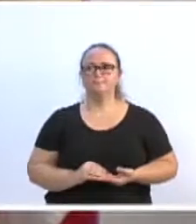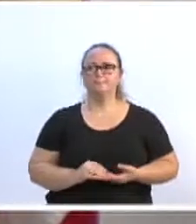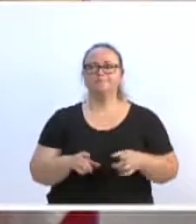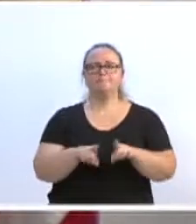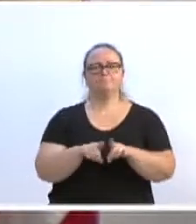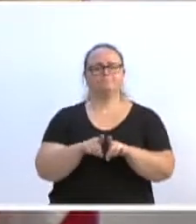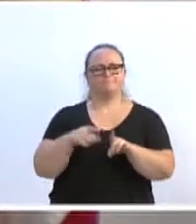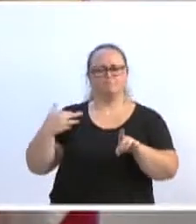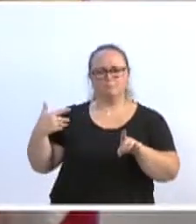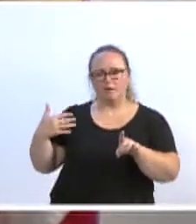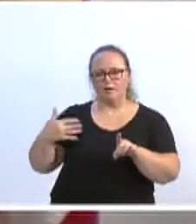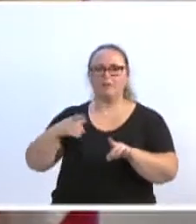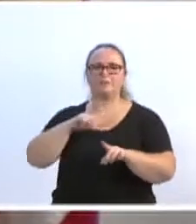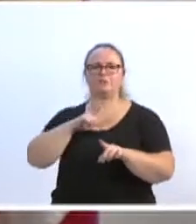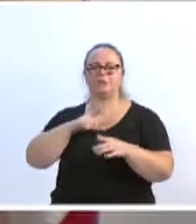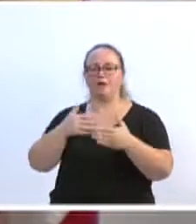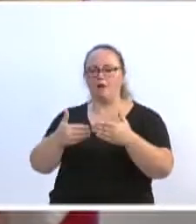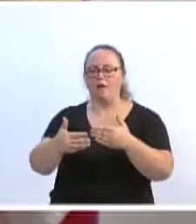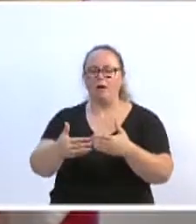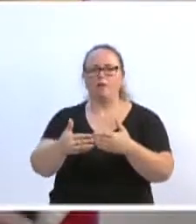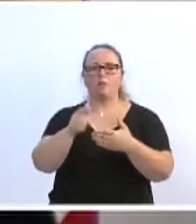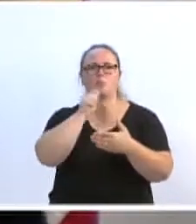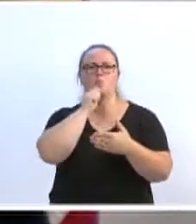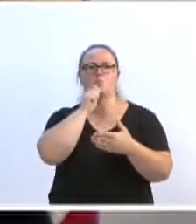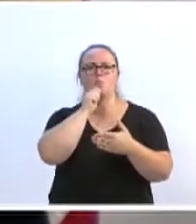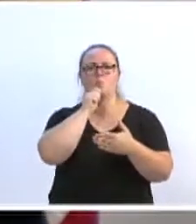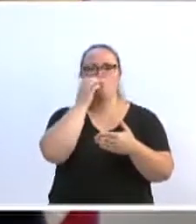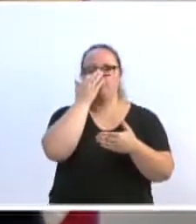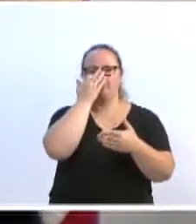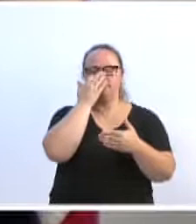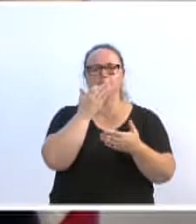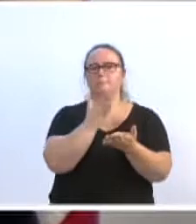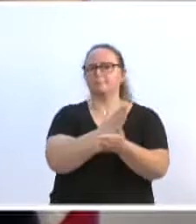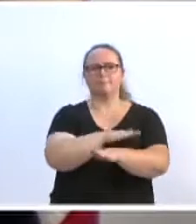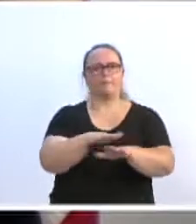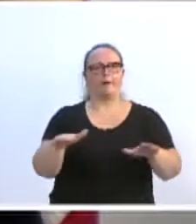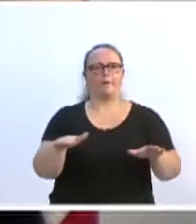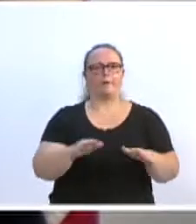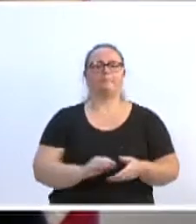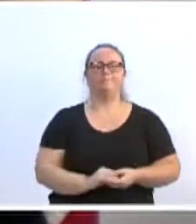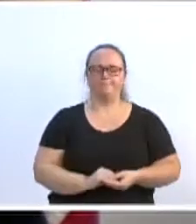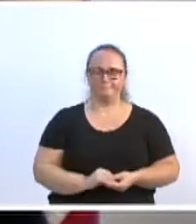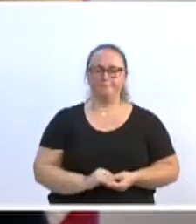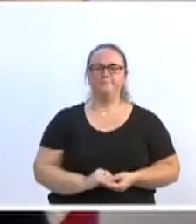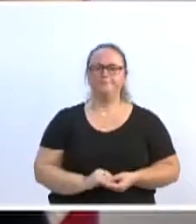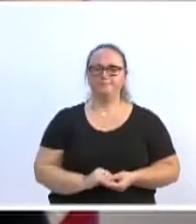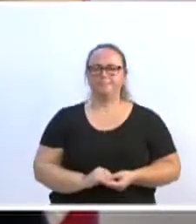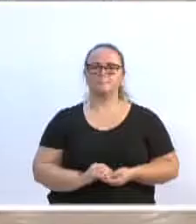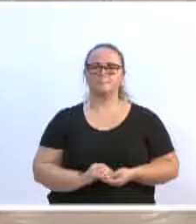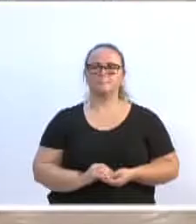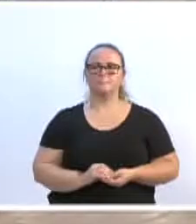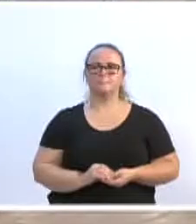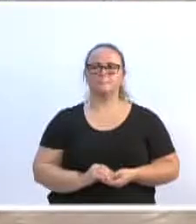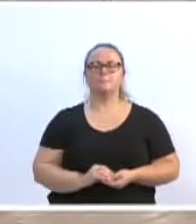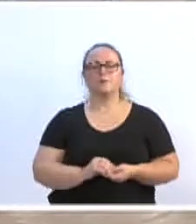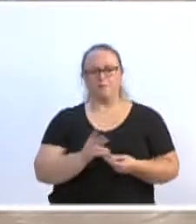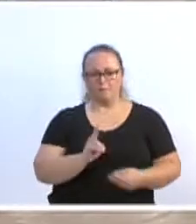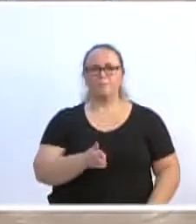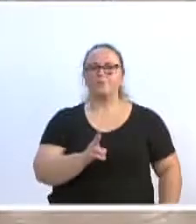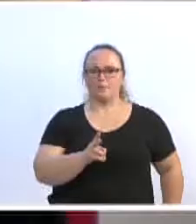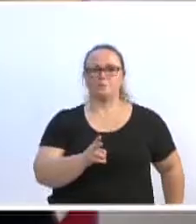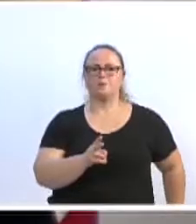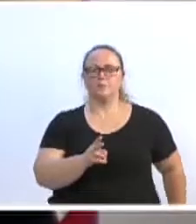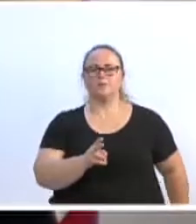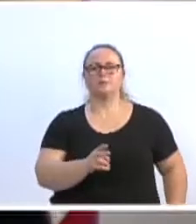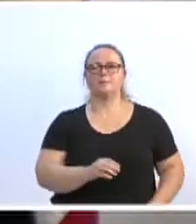anos para cá, parou. Até acho que o Marcelo Zalim trouxe essa matéria ano passado aqui nessa casa. Mas, para reforçar essa cobrança. Dando sequência, na